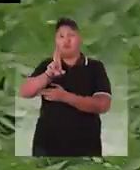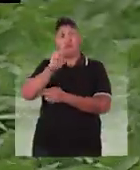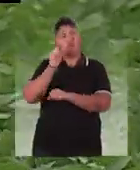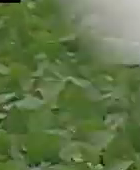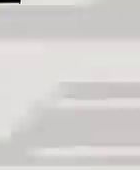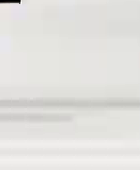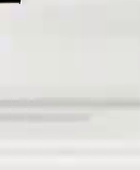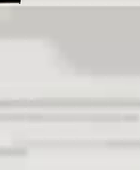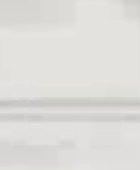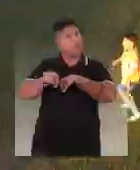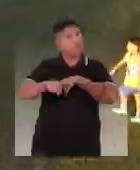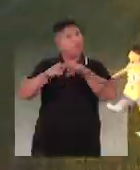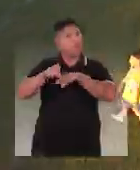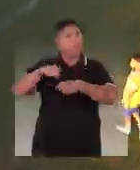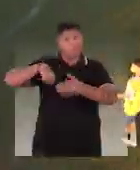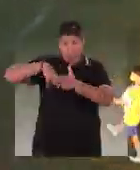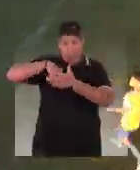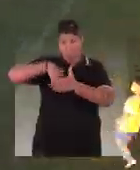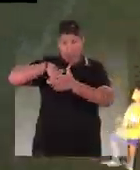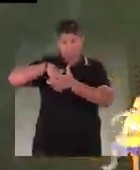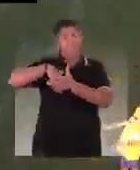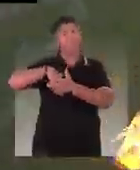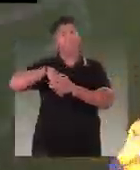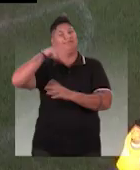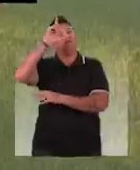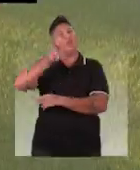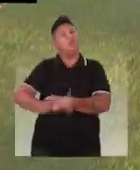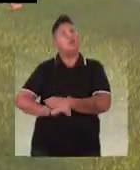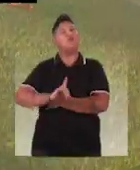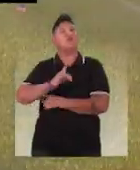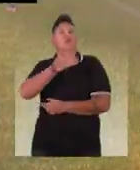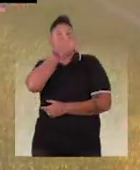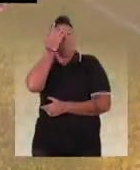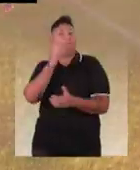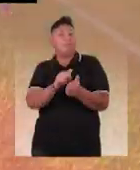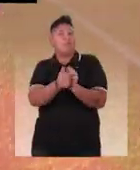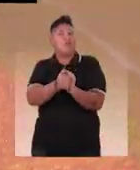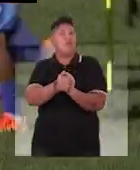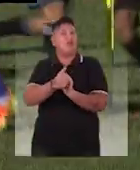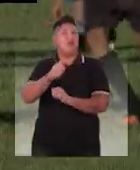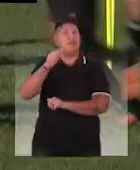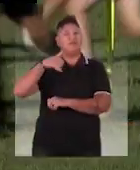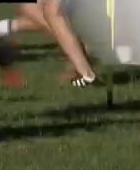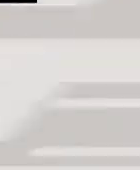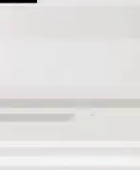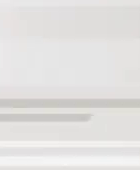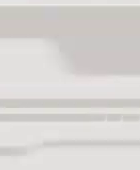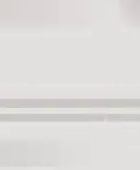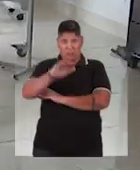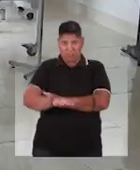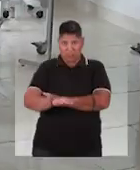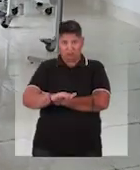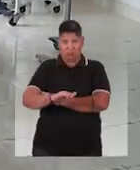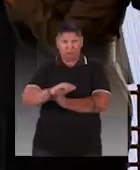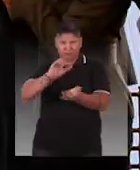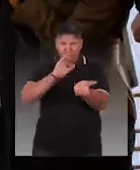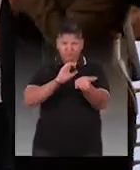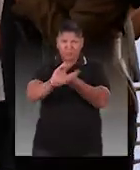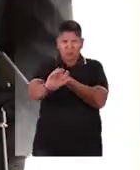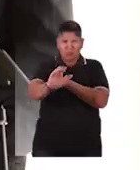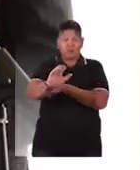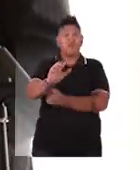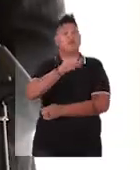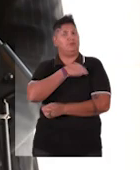de agrotóxicos. Futebol, os direitos dos atletas com menos de 18 anos. Recursos